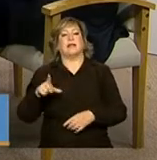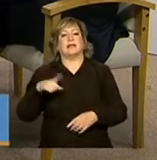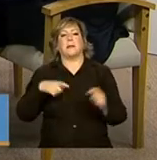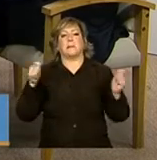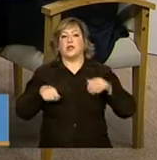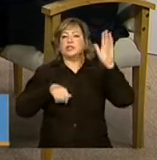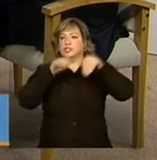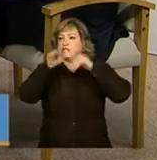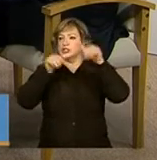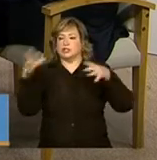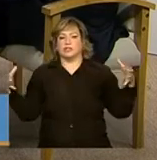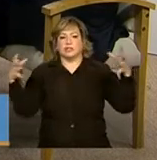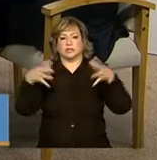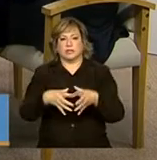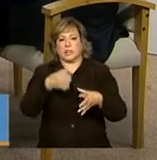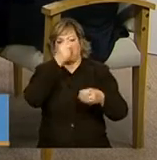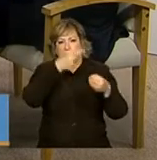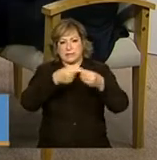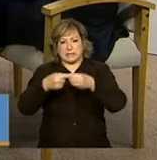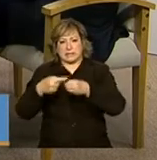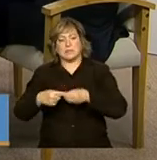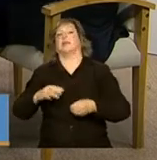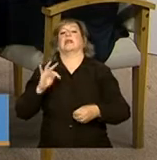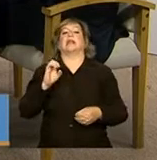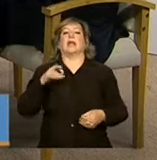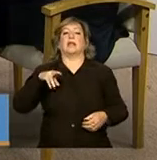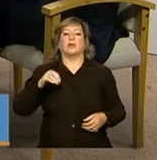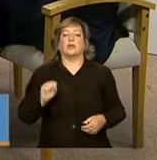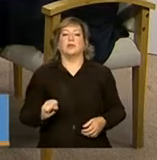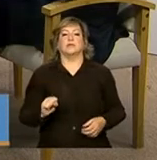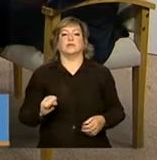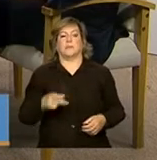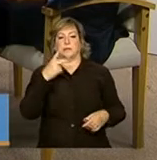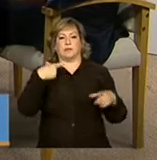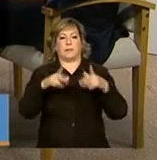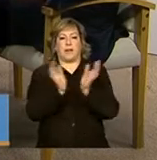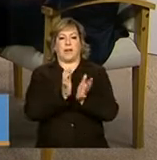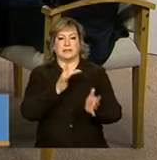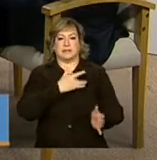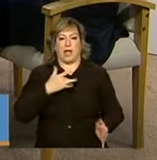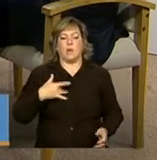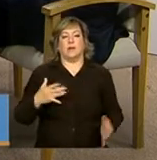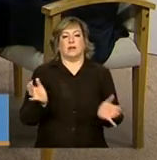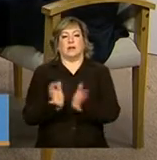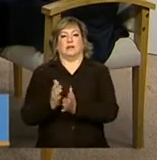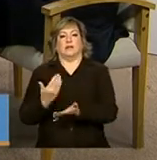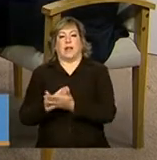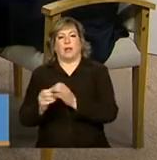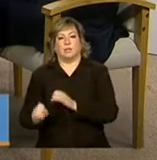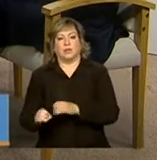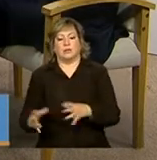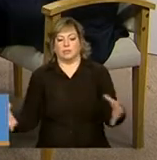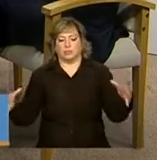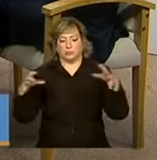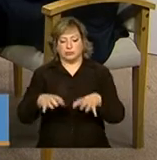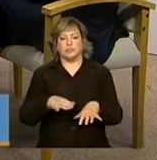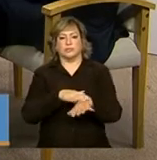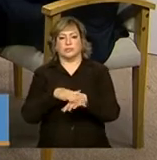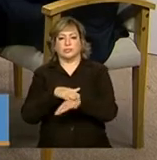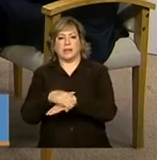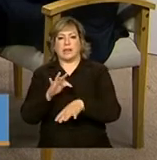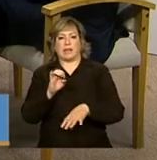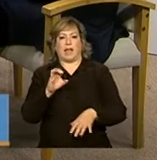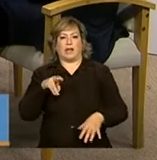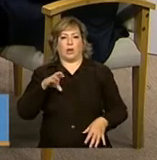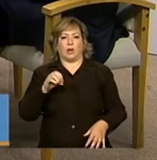os municípios, os técnicos e gestores municipais, os operadores de saúde, os operadores de educação, para um